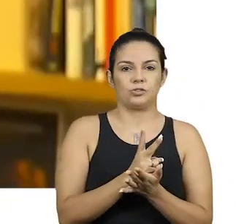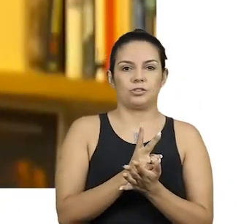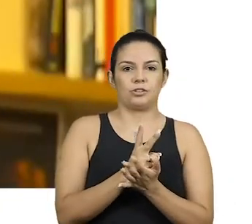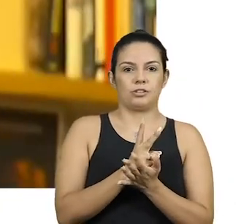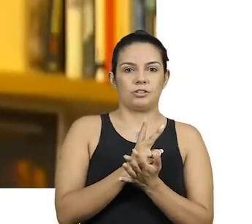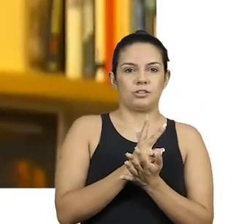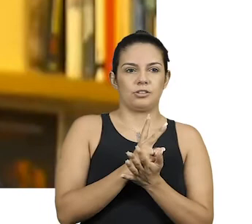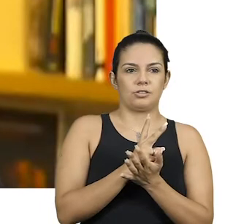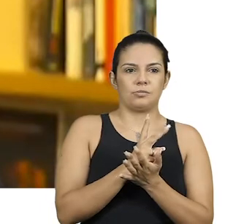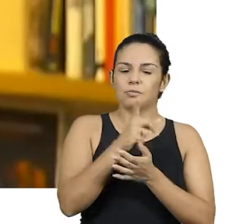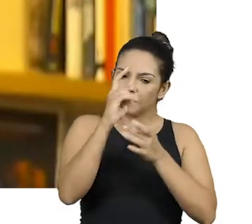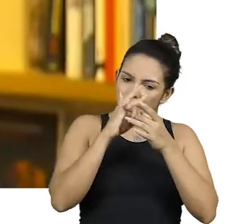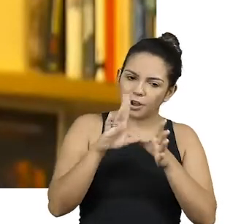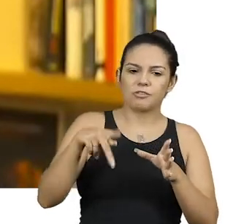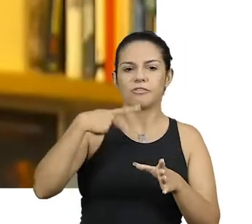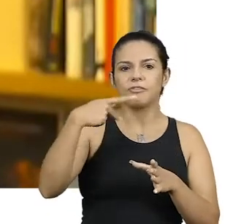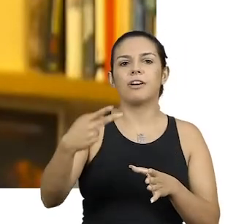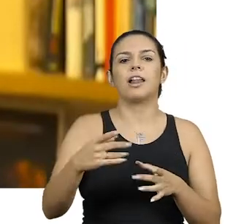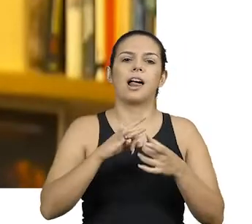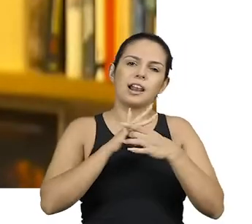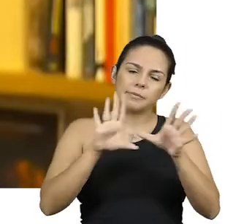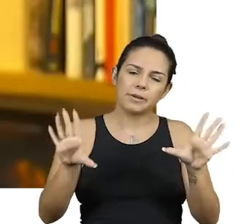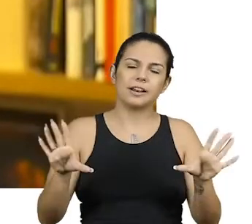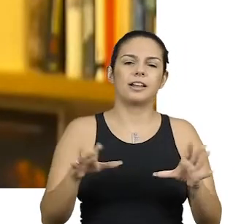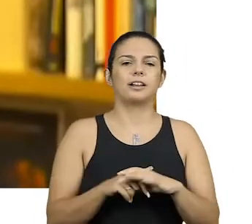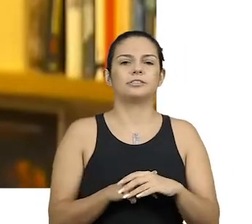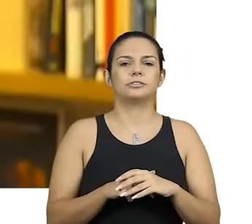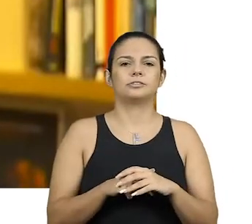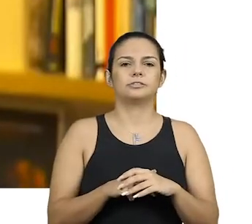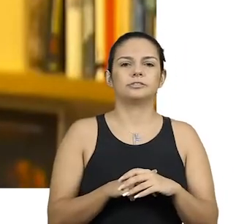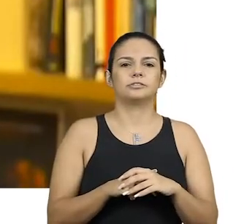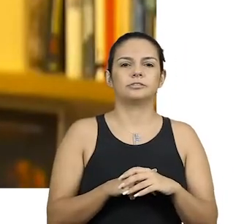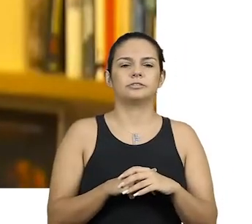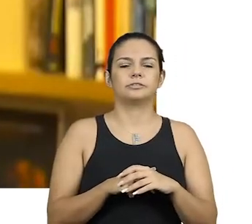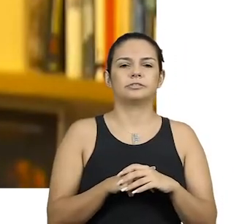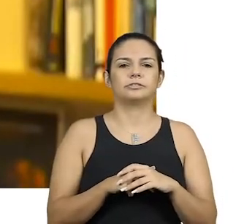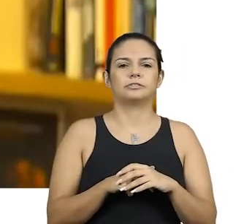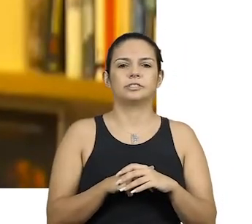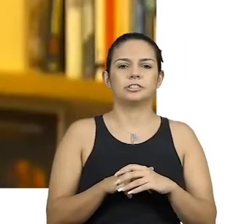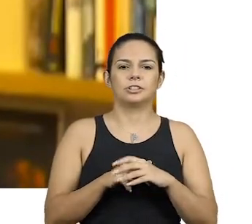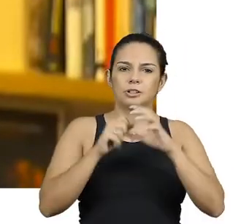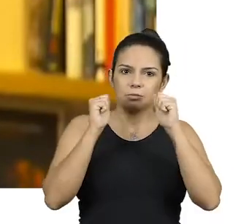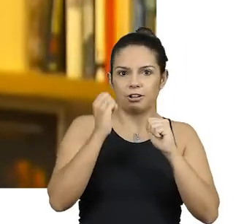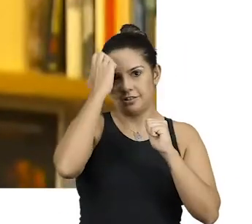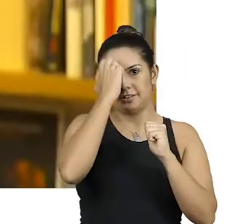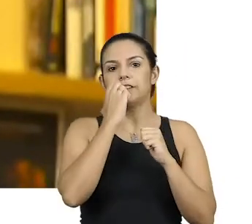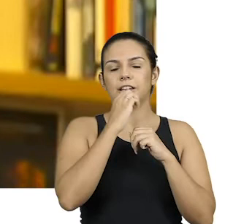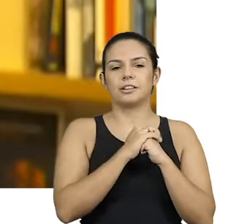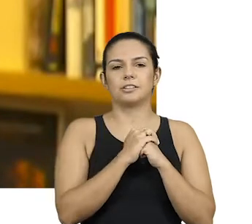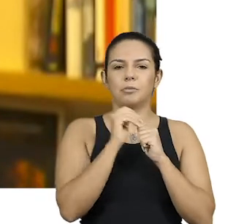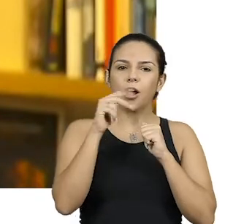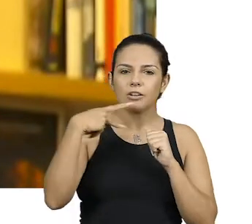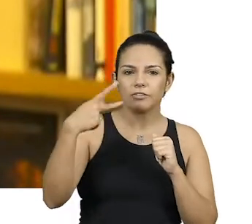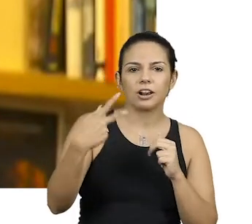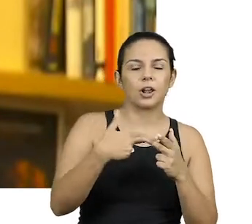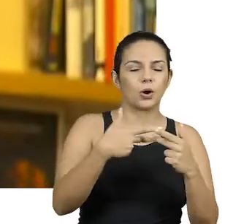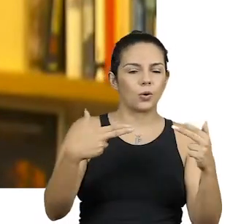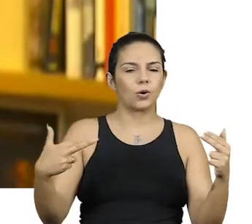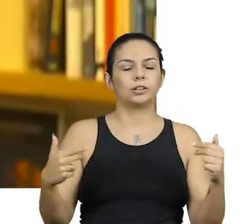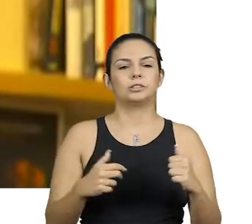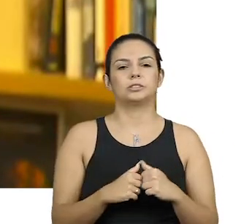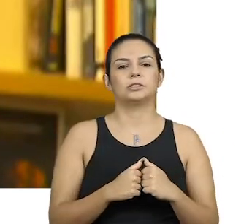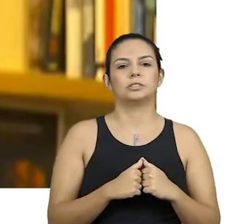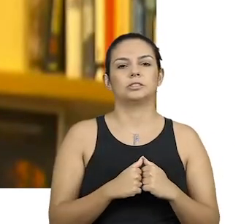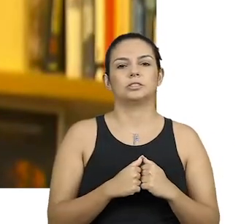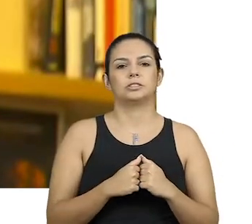Não, você pode falar com sensisudez, você pode ser sério e pode falar de coisas que são